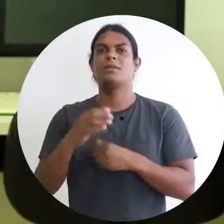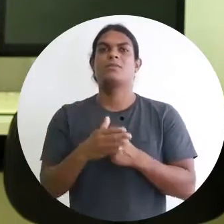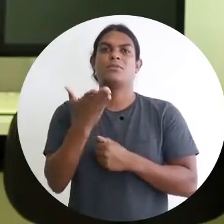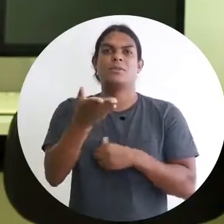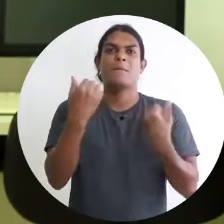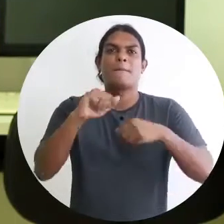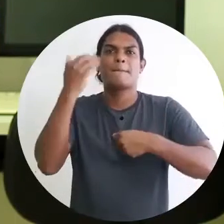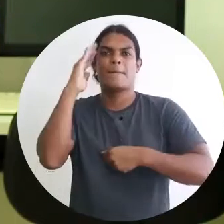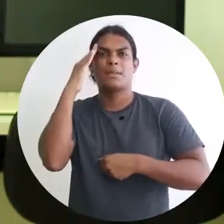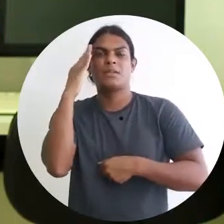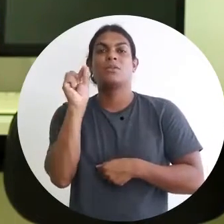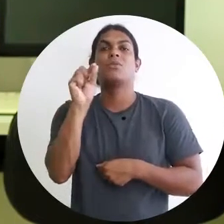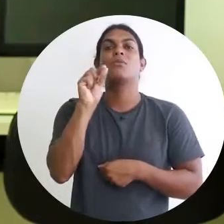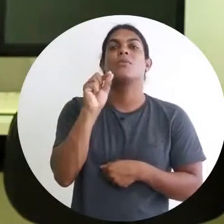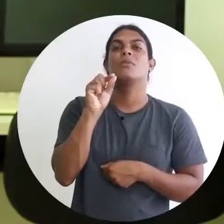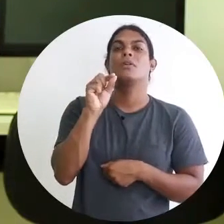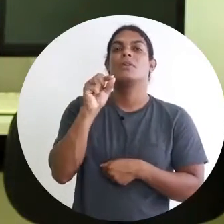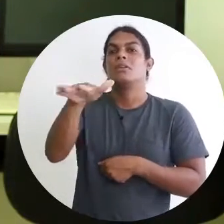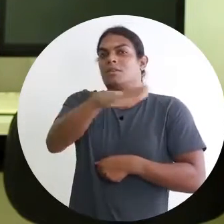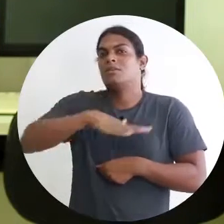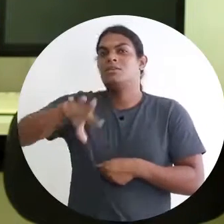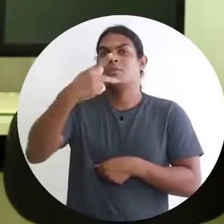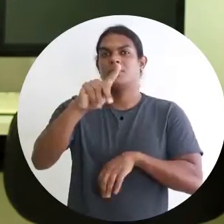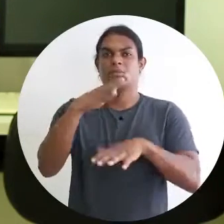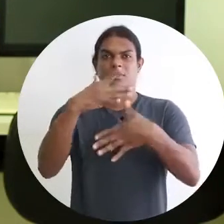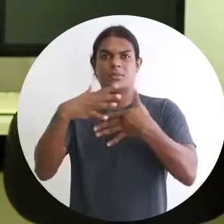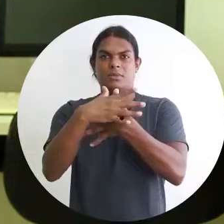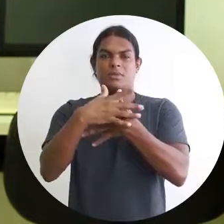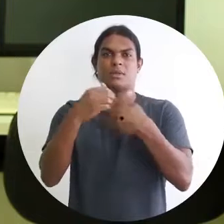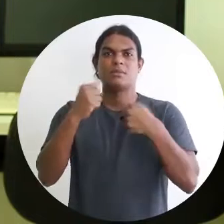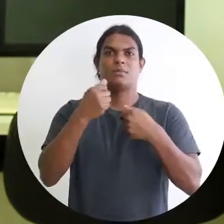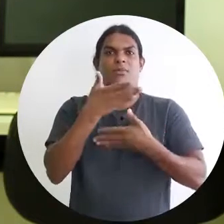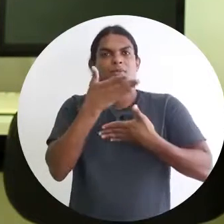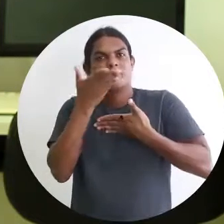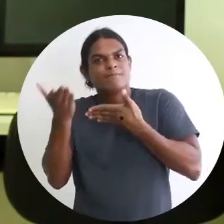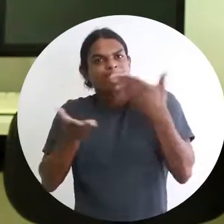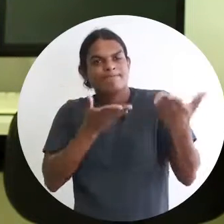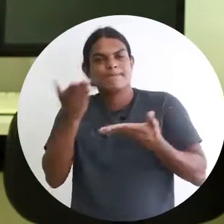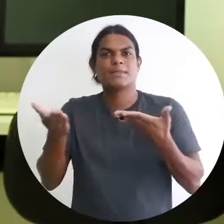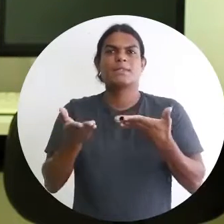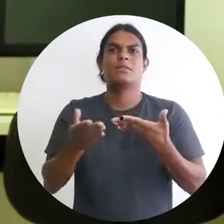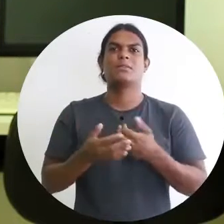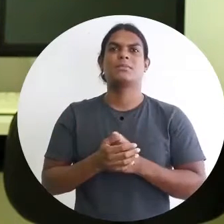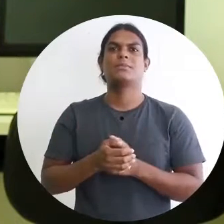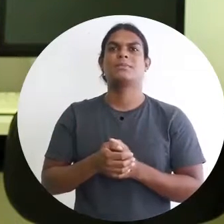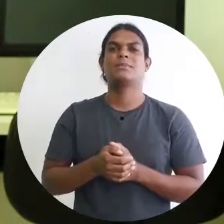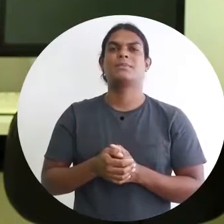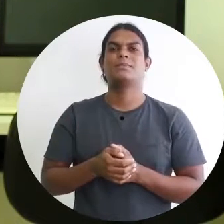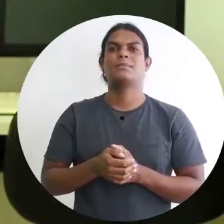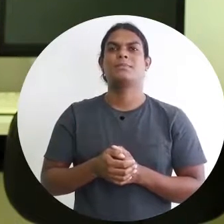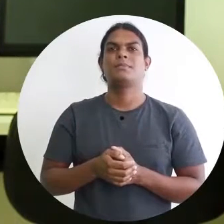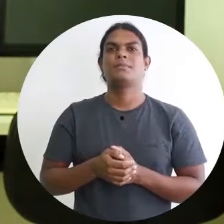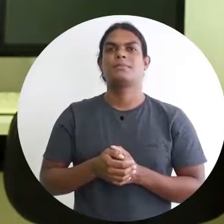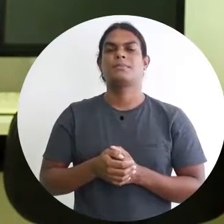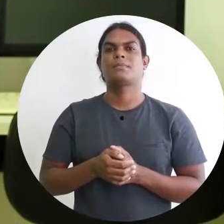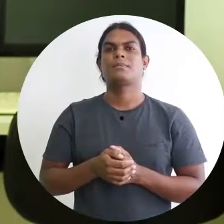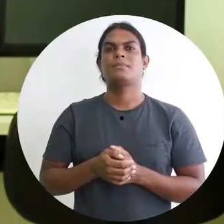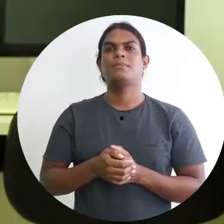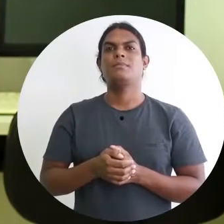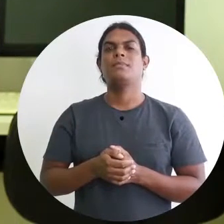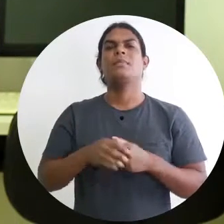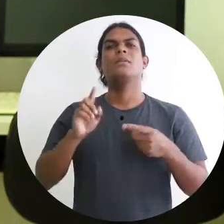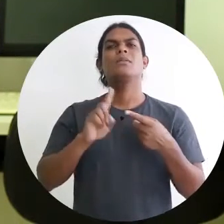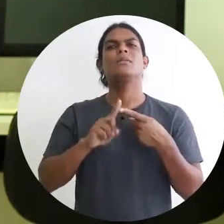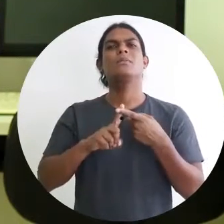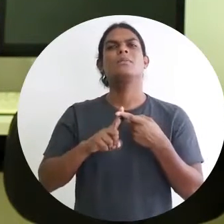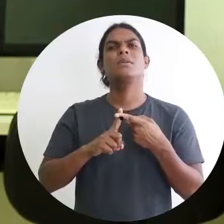da sua cidade você pode estar observando para fazer essa atividade. A gente precisa falar um pouquinho também sobre a questão